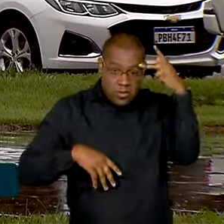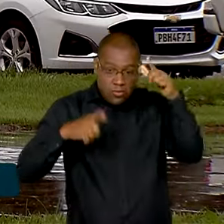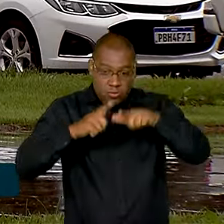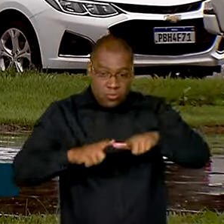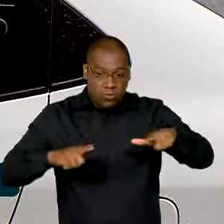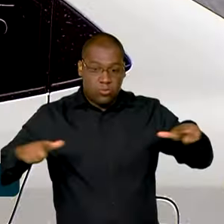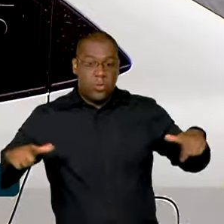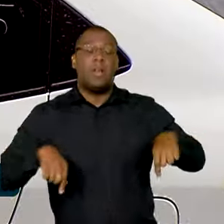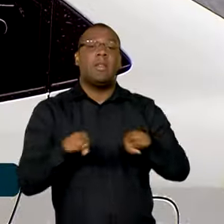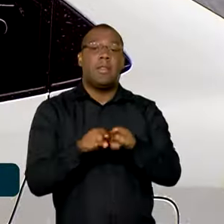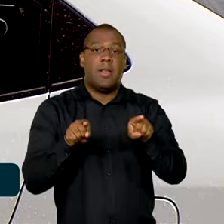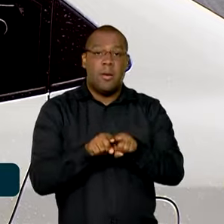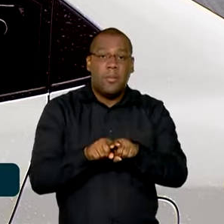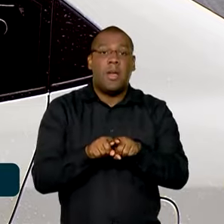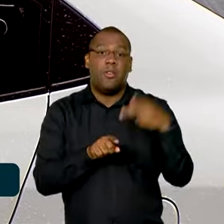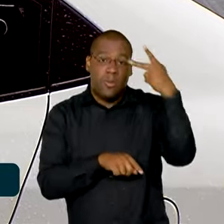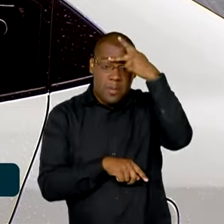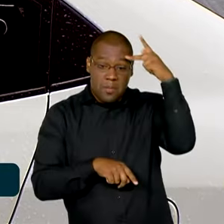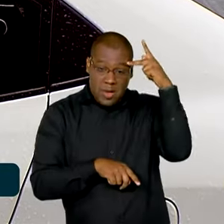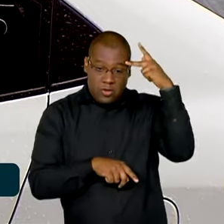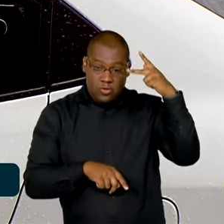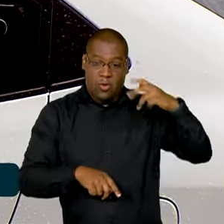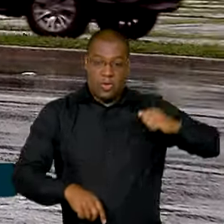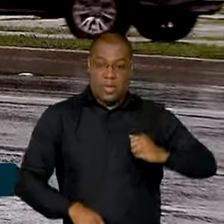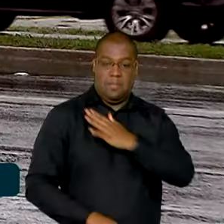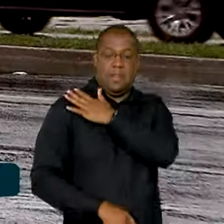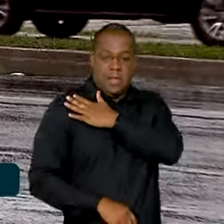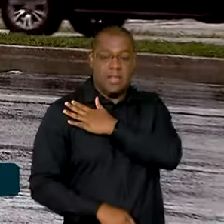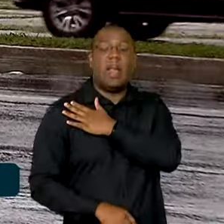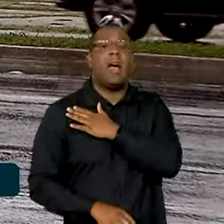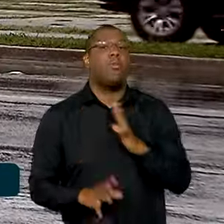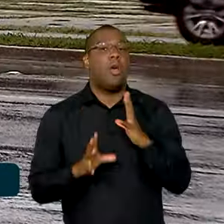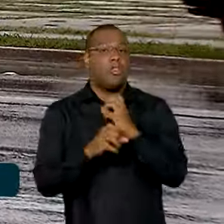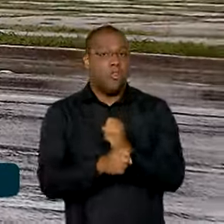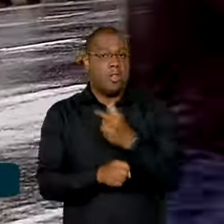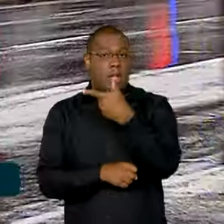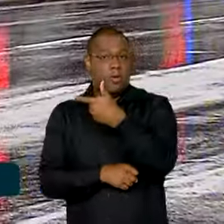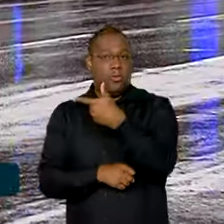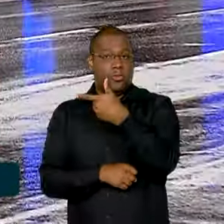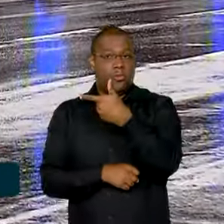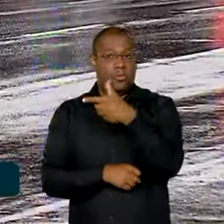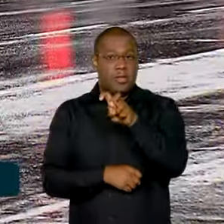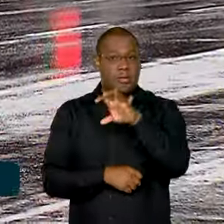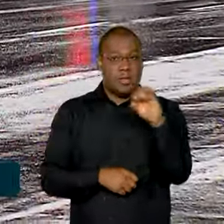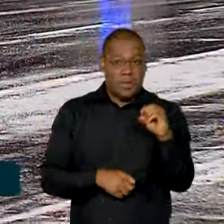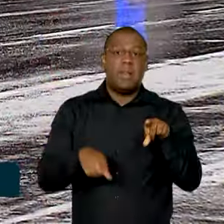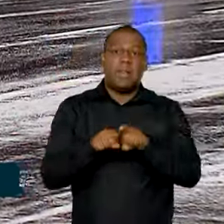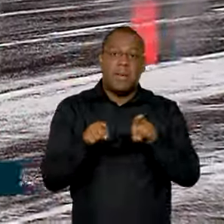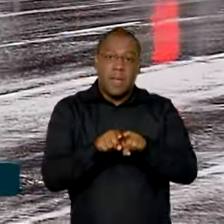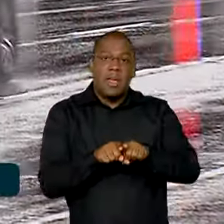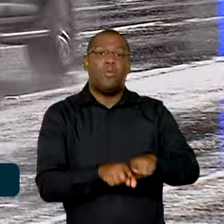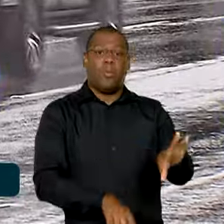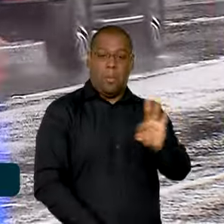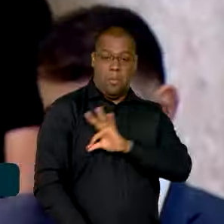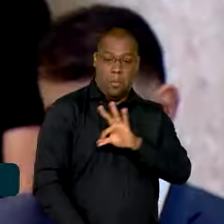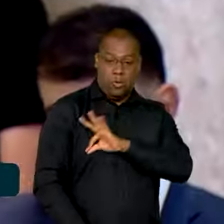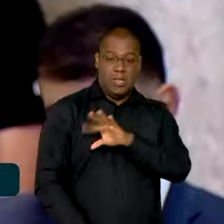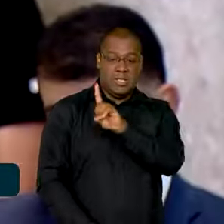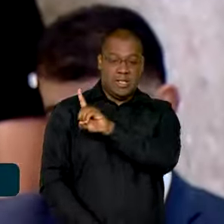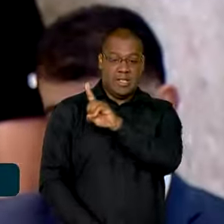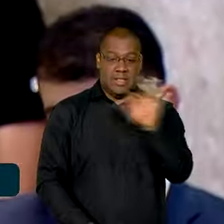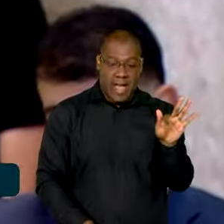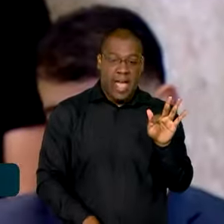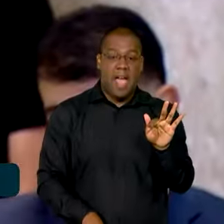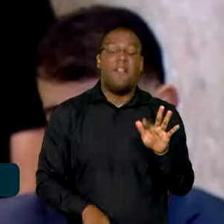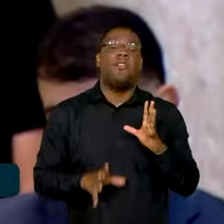homens da Força Nacional e cerca de 2 mil policiais militares do Distrito Federal. Esse